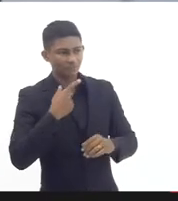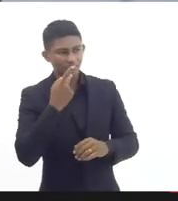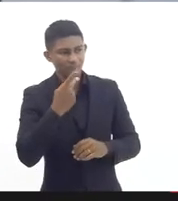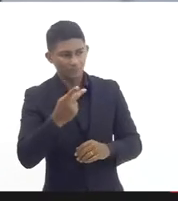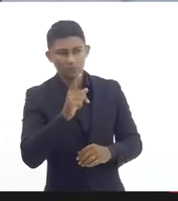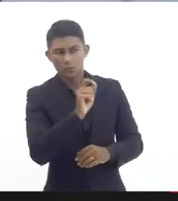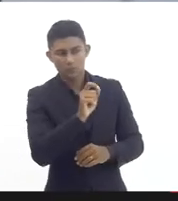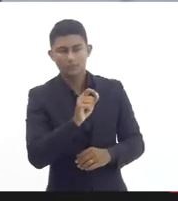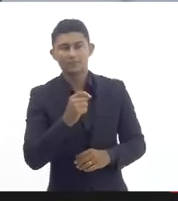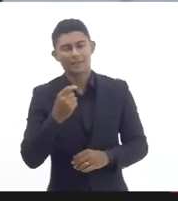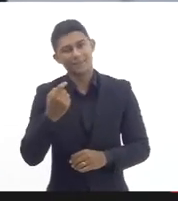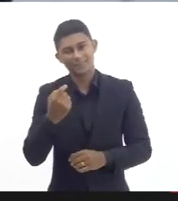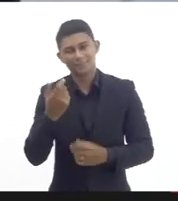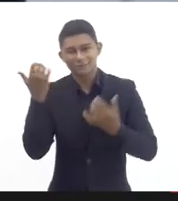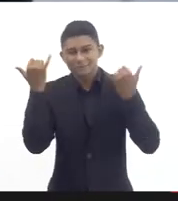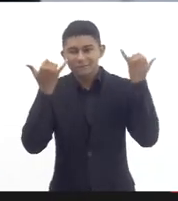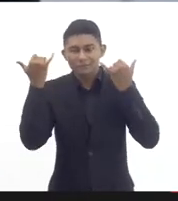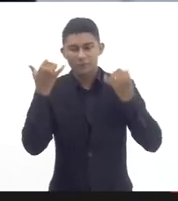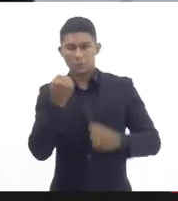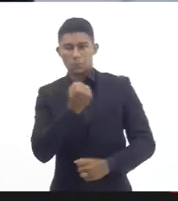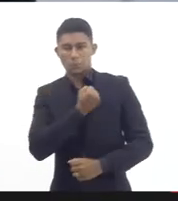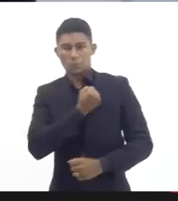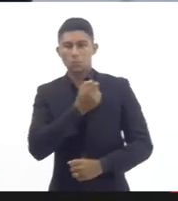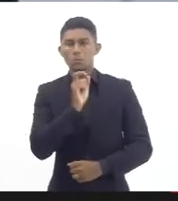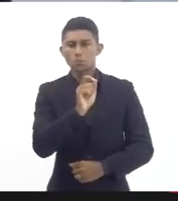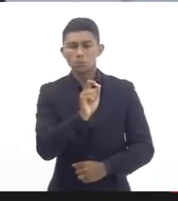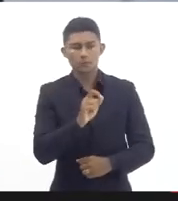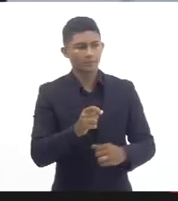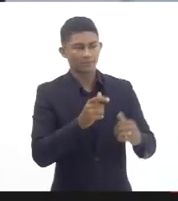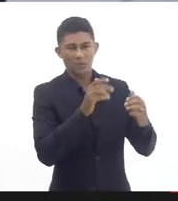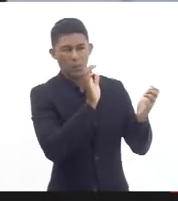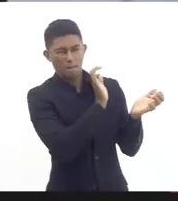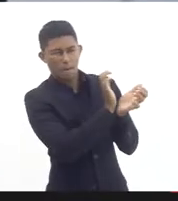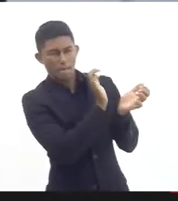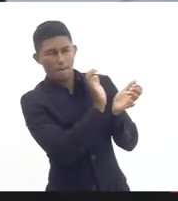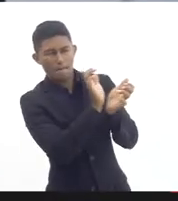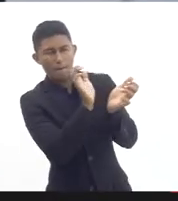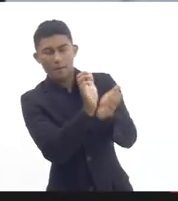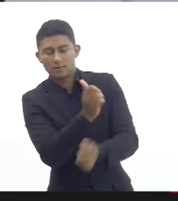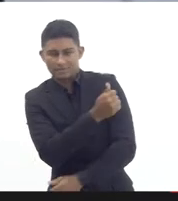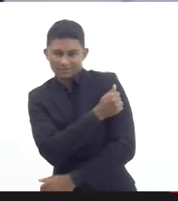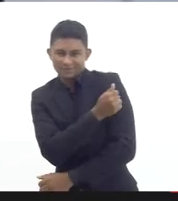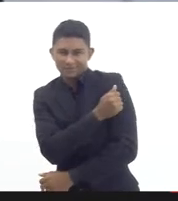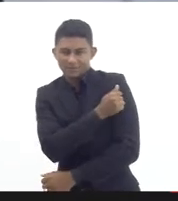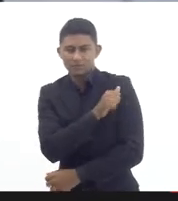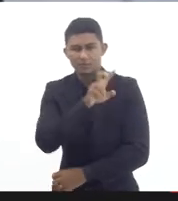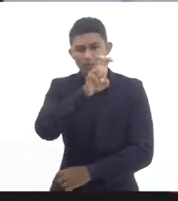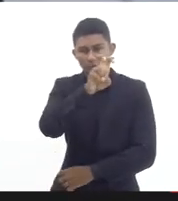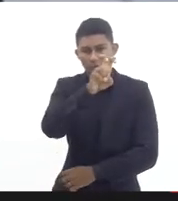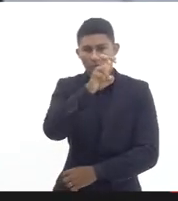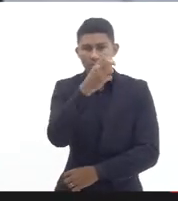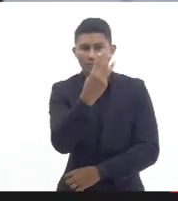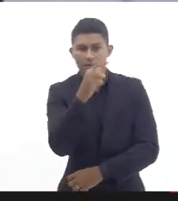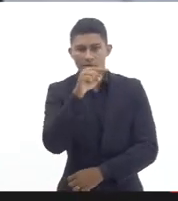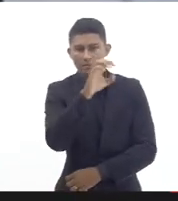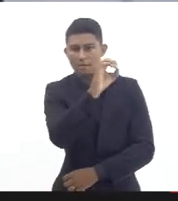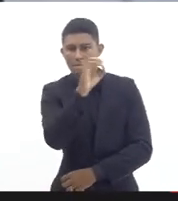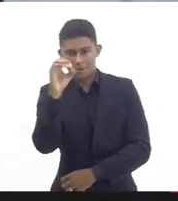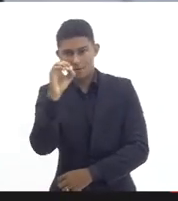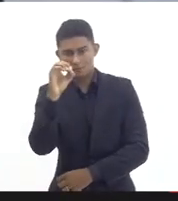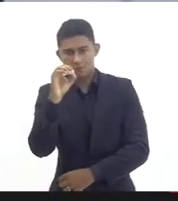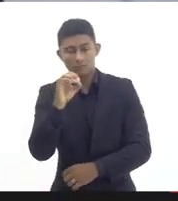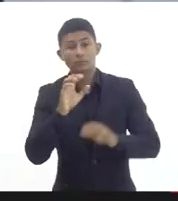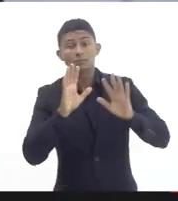a esses números deputado Valdeck essas turmas 53 mil turmas e 16 mil turmas